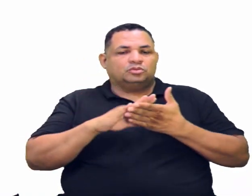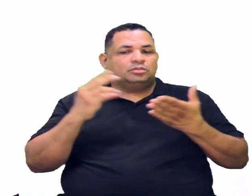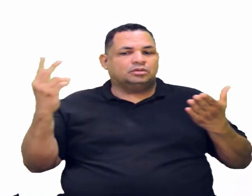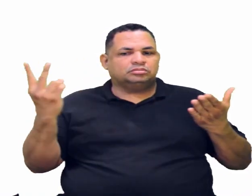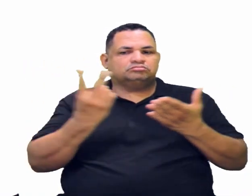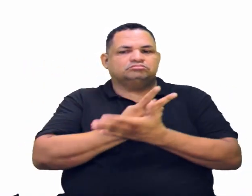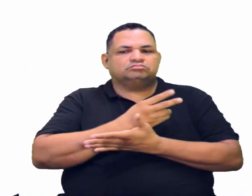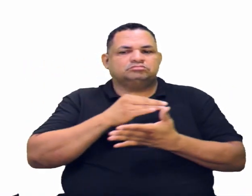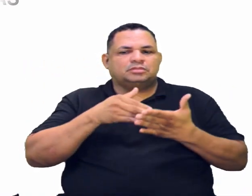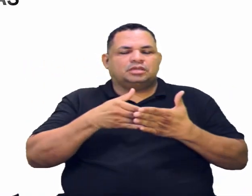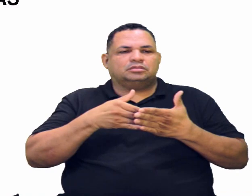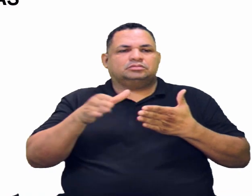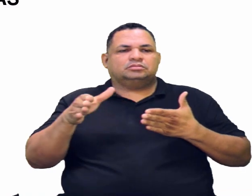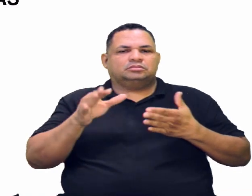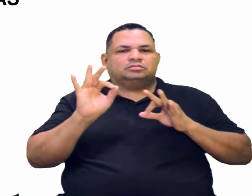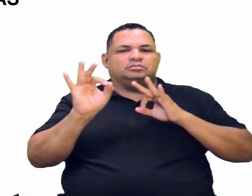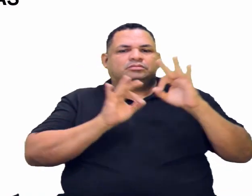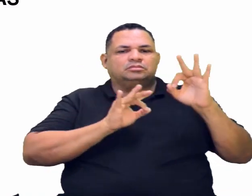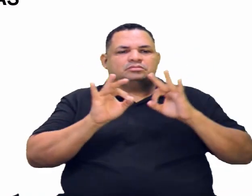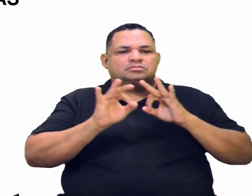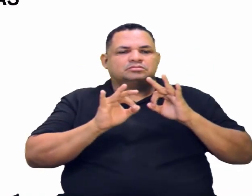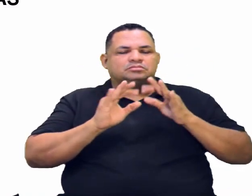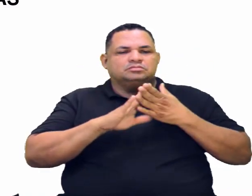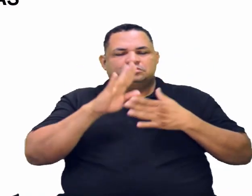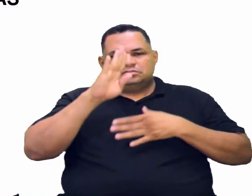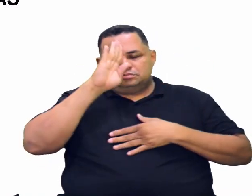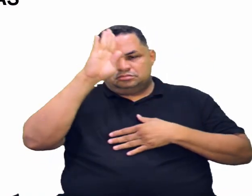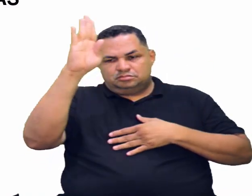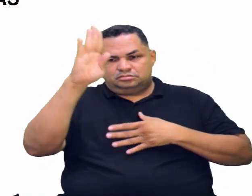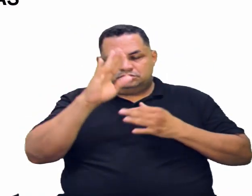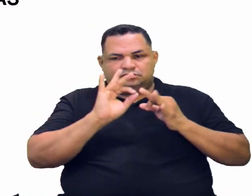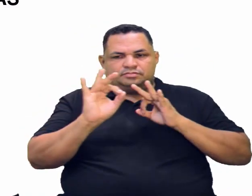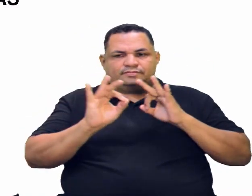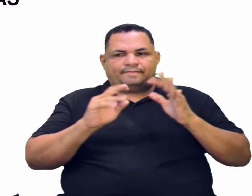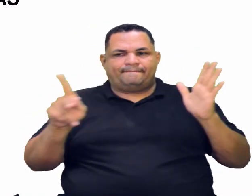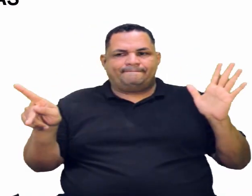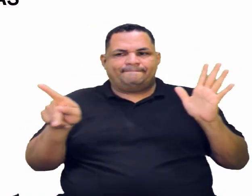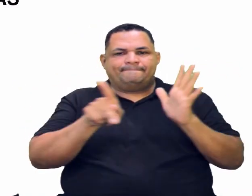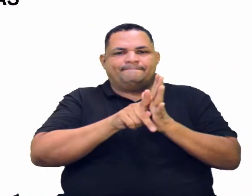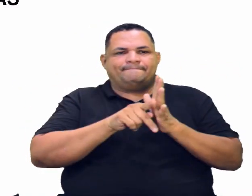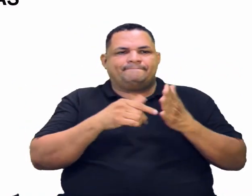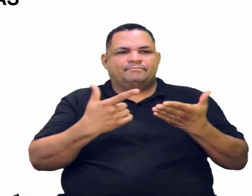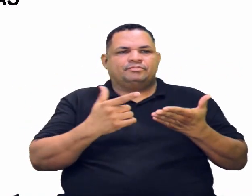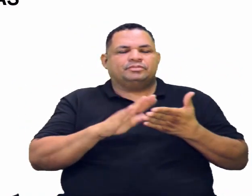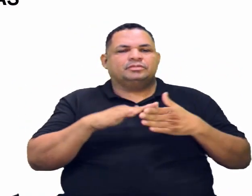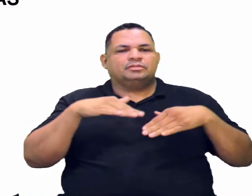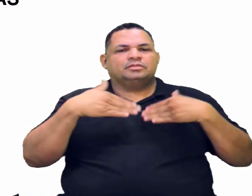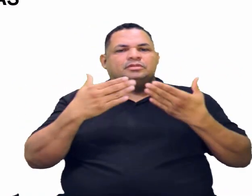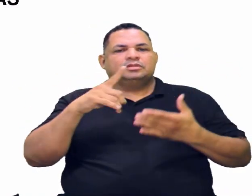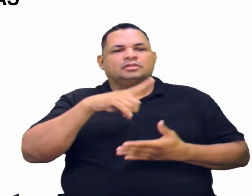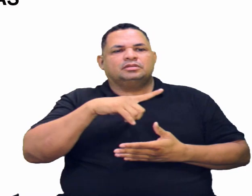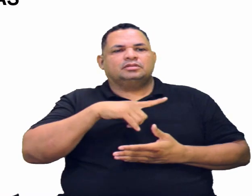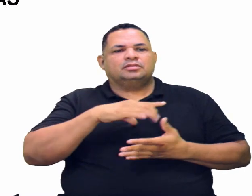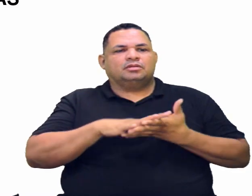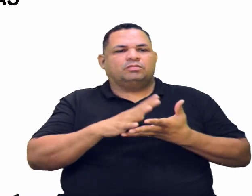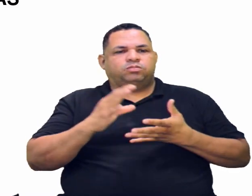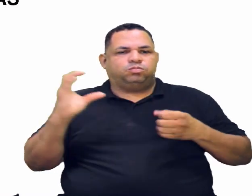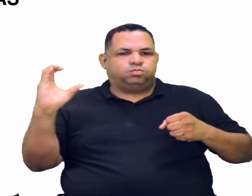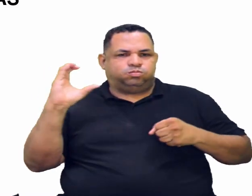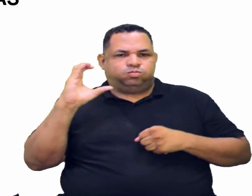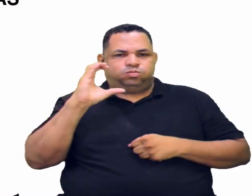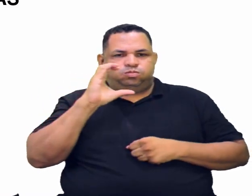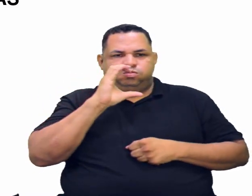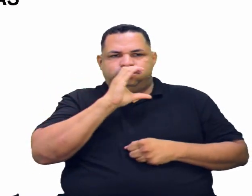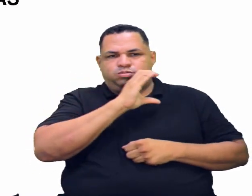E um dos principais, os modos específicos, é quando a gente tem o aquecimento de